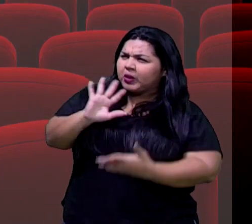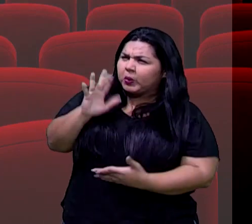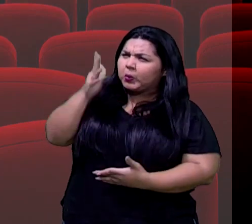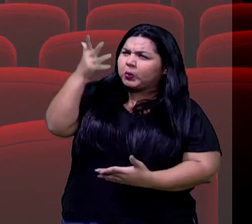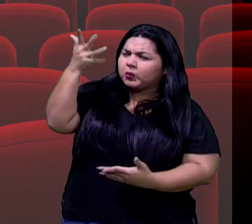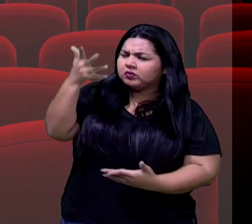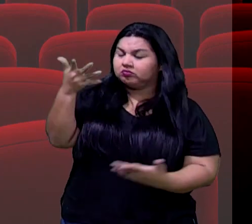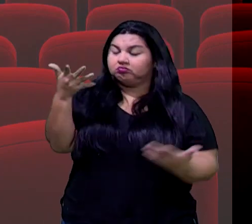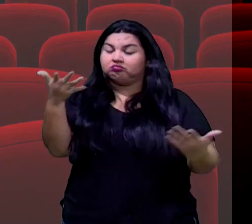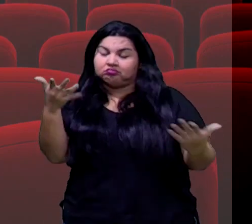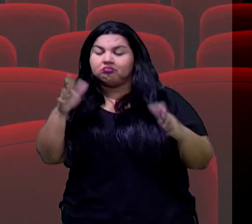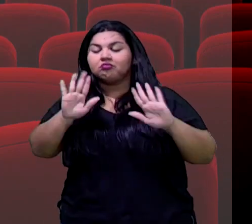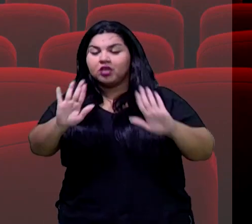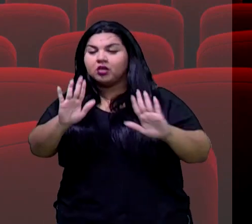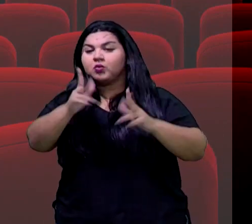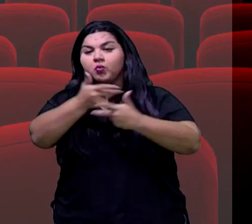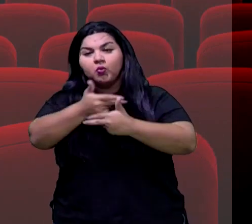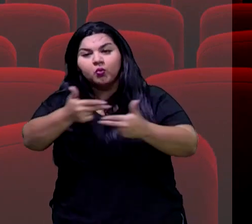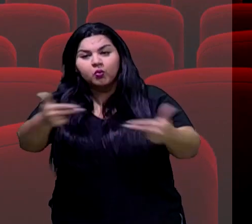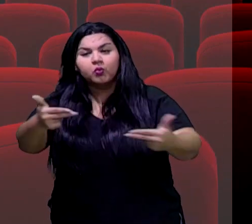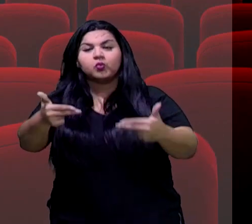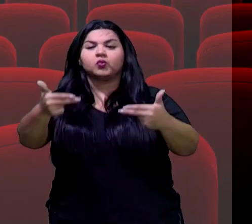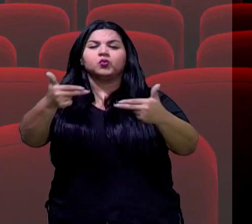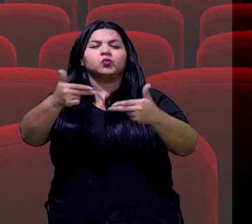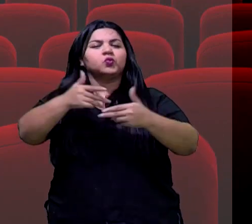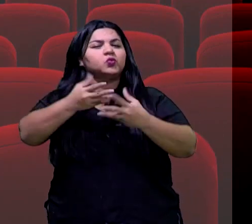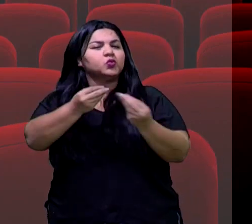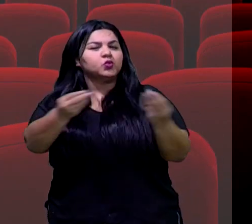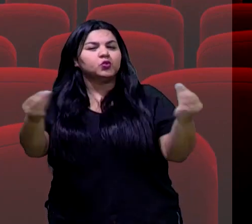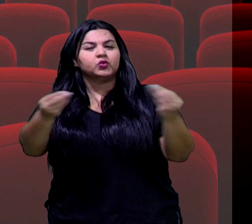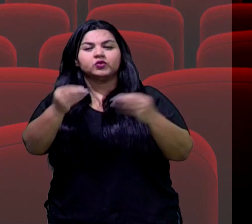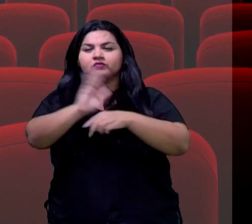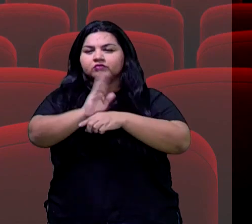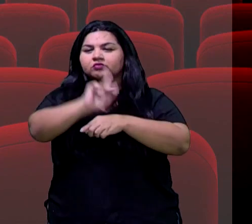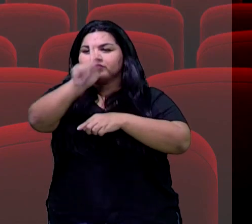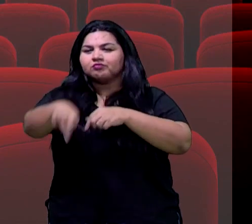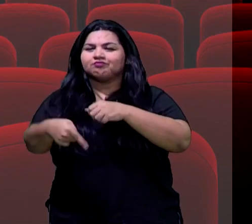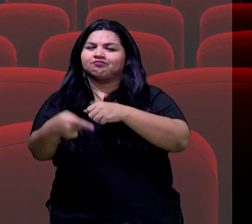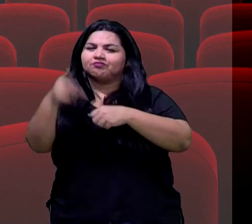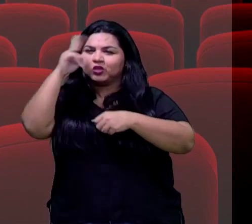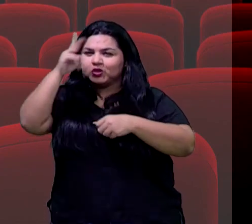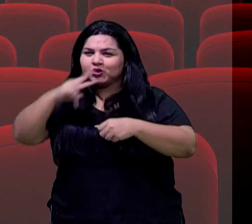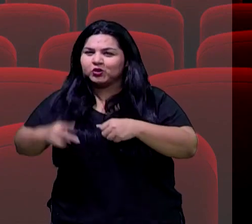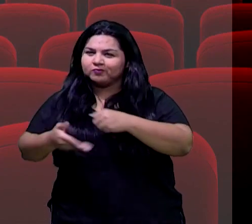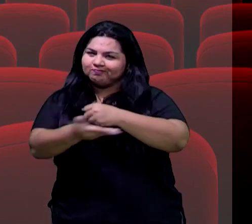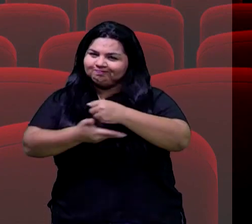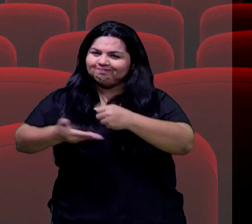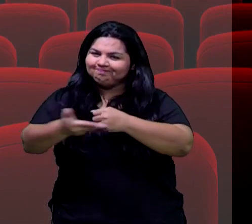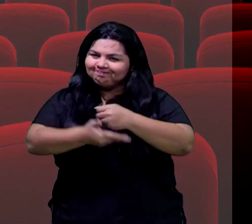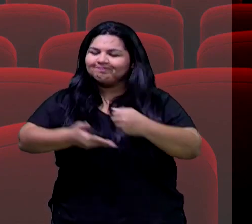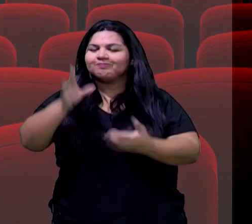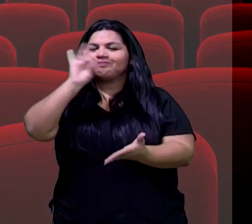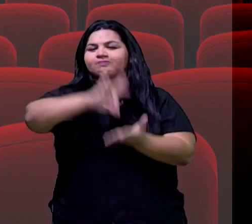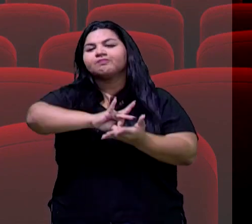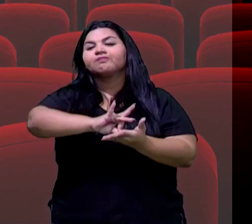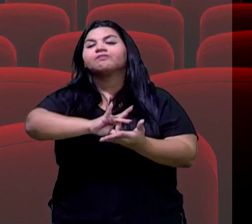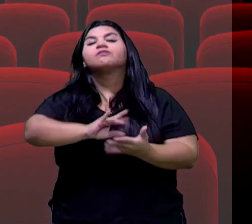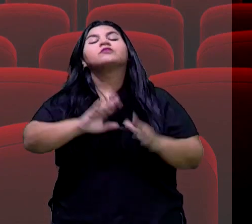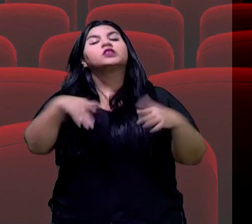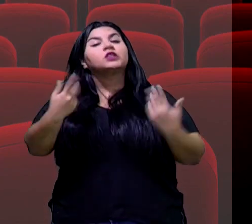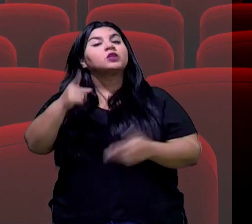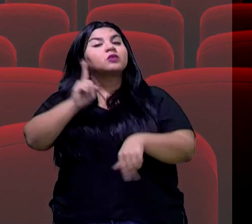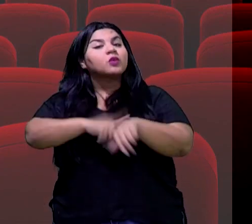Mas muitos filmes são baseados em histórias reais, não é? Então, é interessante a gente ter um pouco dessa criticidade no momento que estiver